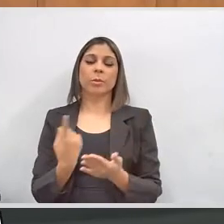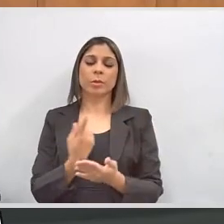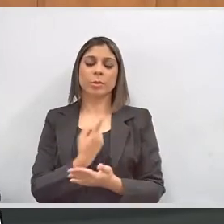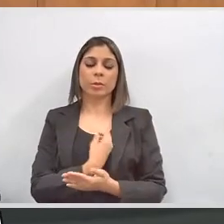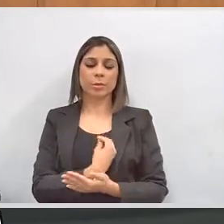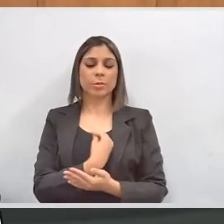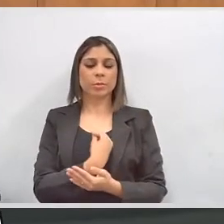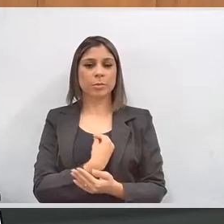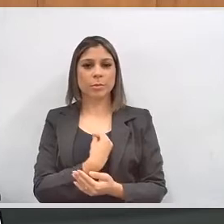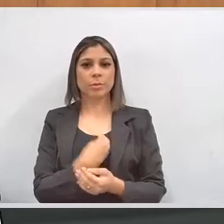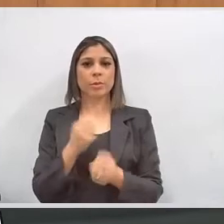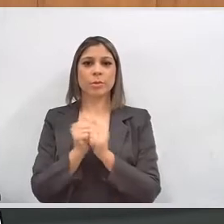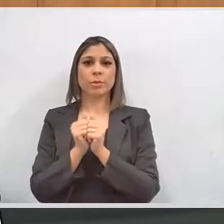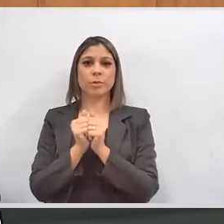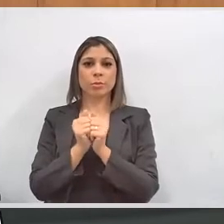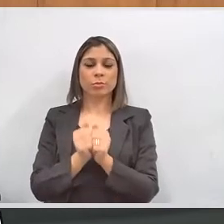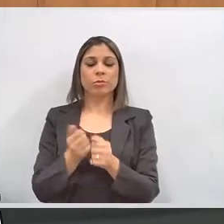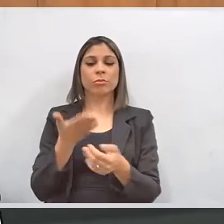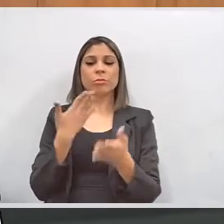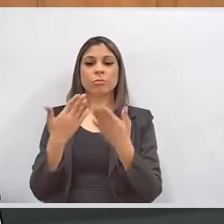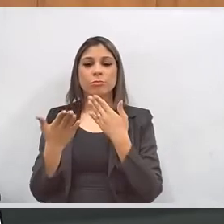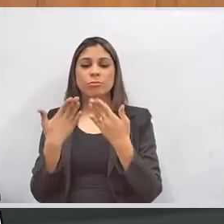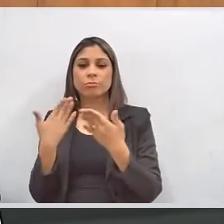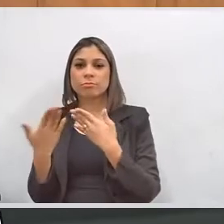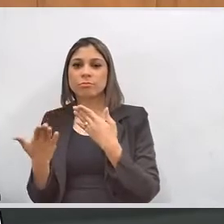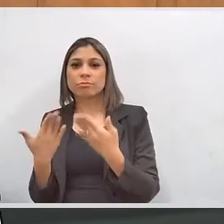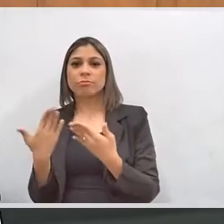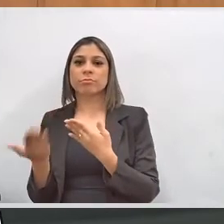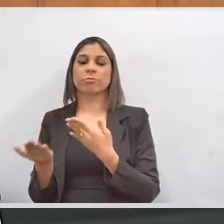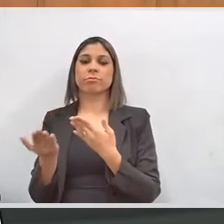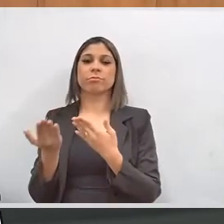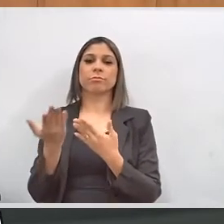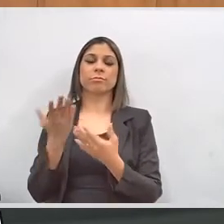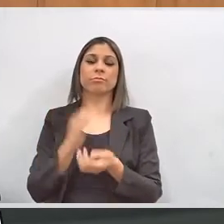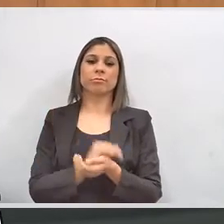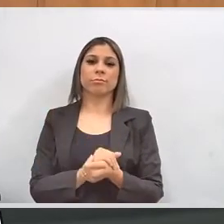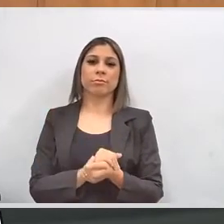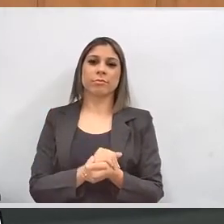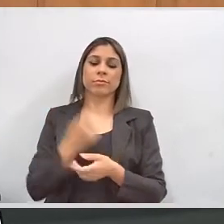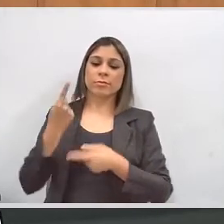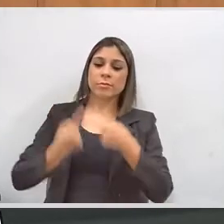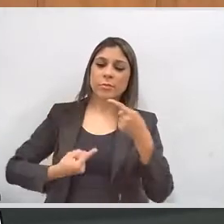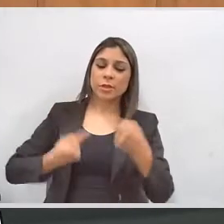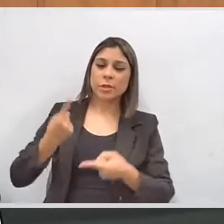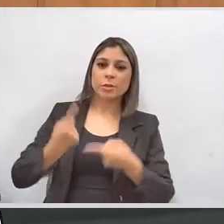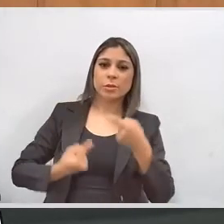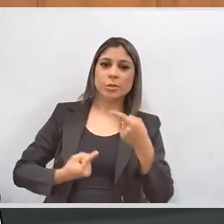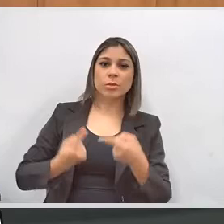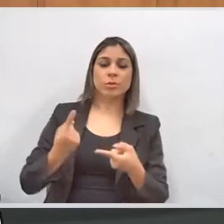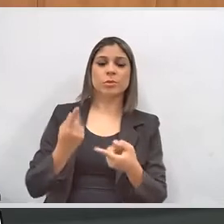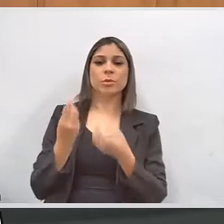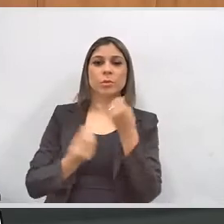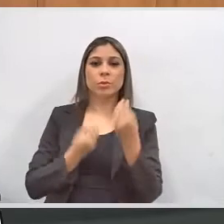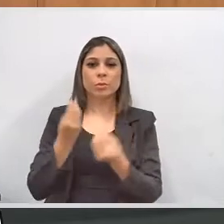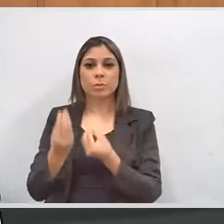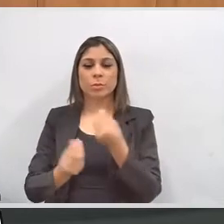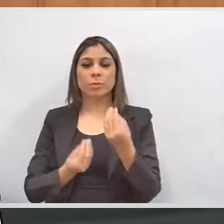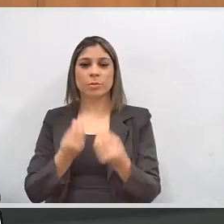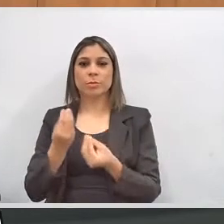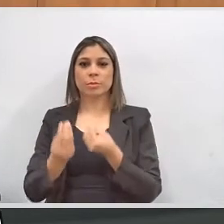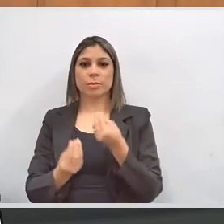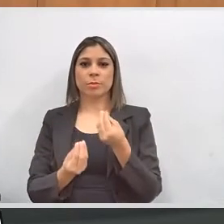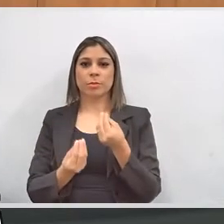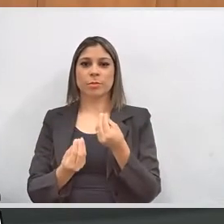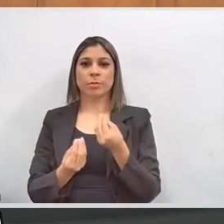de debates para a identificação dos meios pelos quais